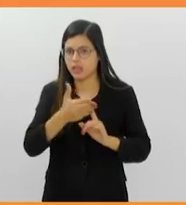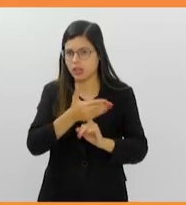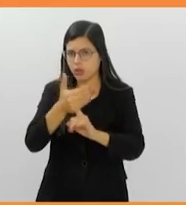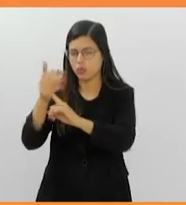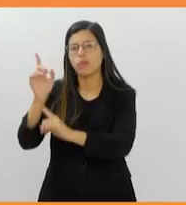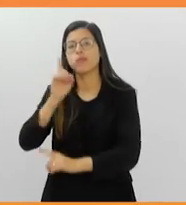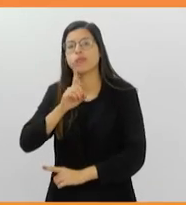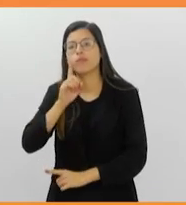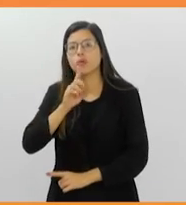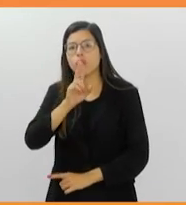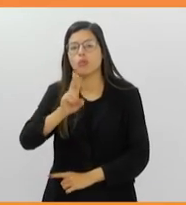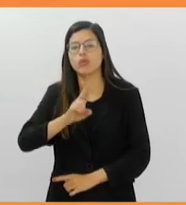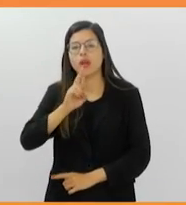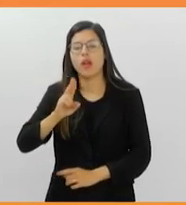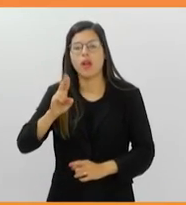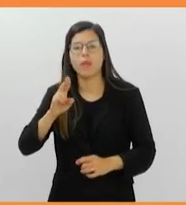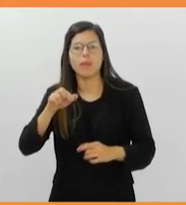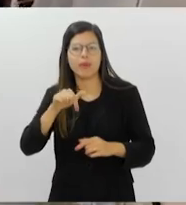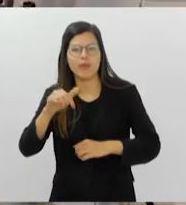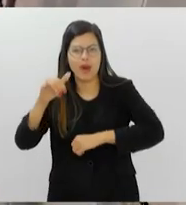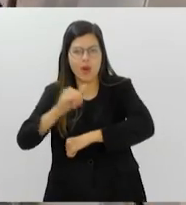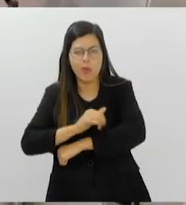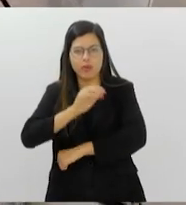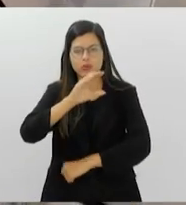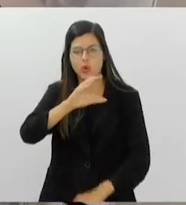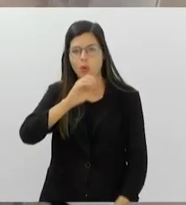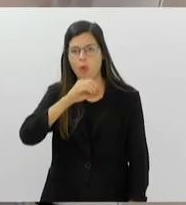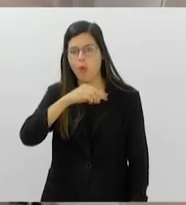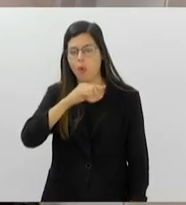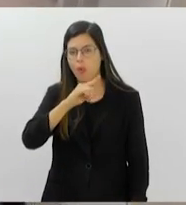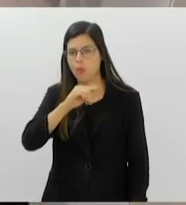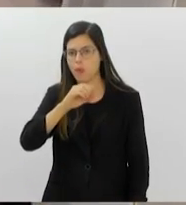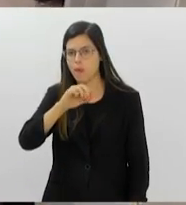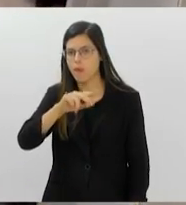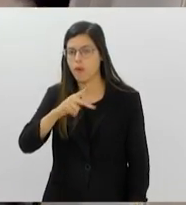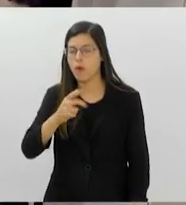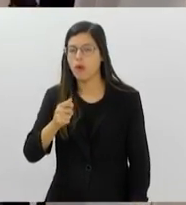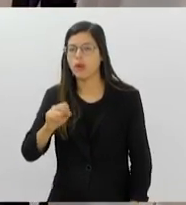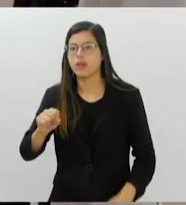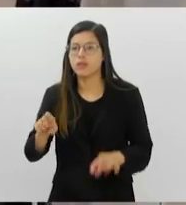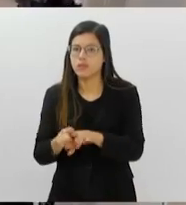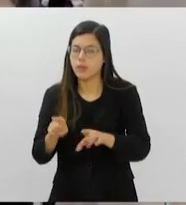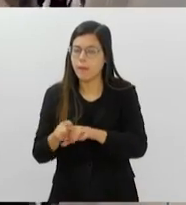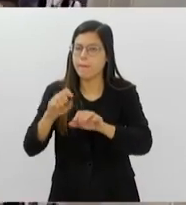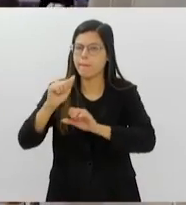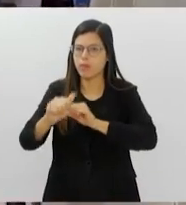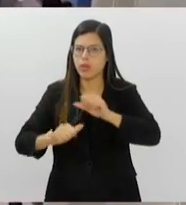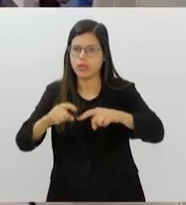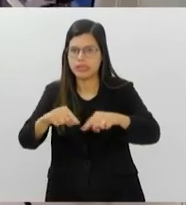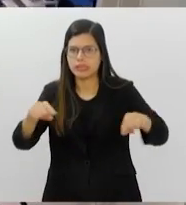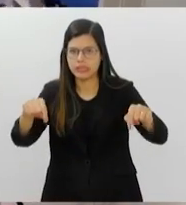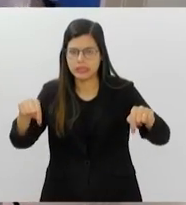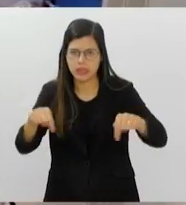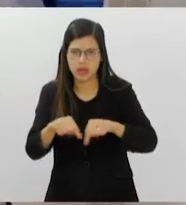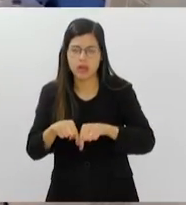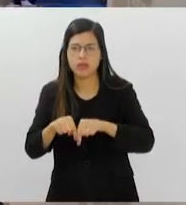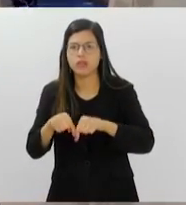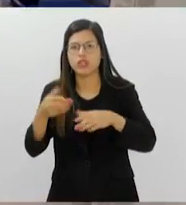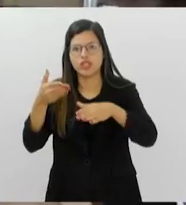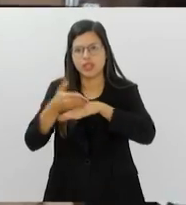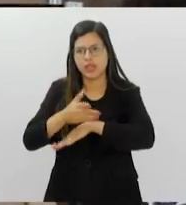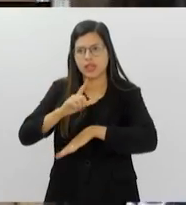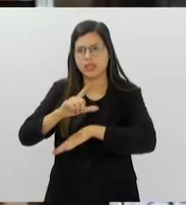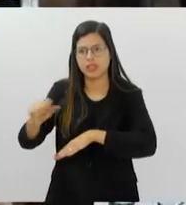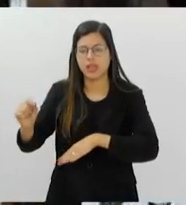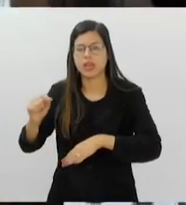aeroporto de Congonhas desde 2022. Outras reformas no Santos Dumont envolvem as salas de embarque e desembarque remotas e os banheiros,